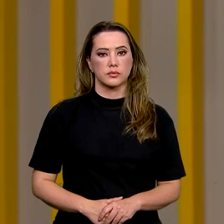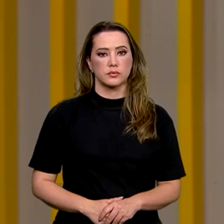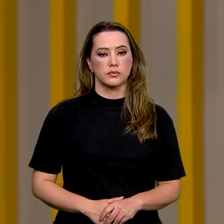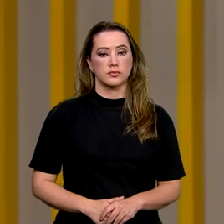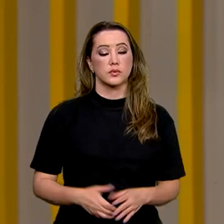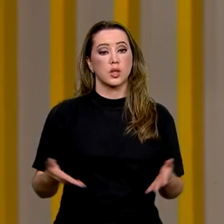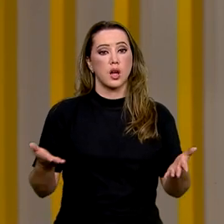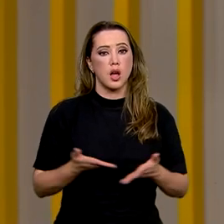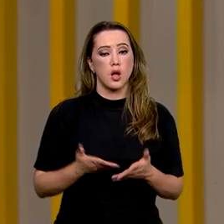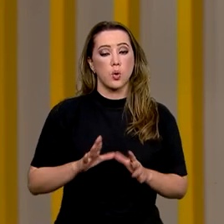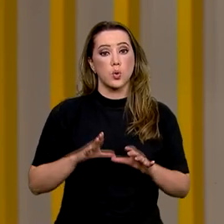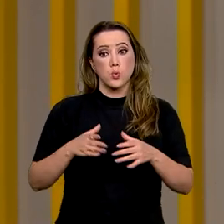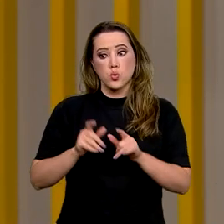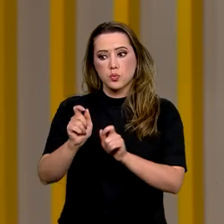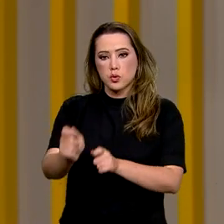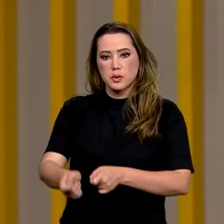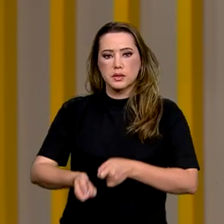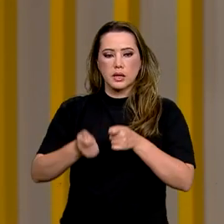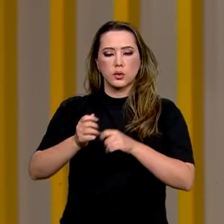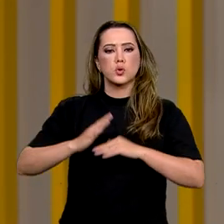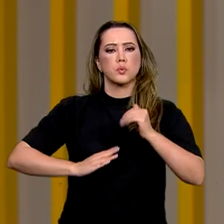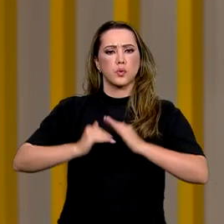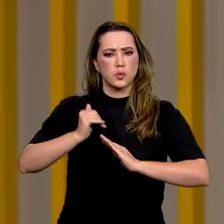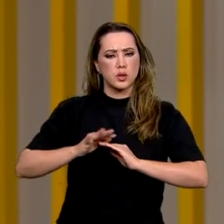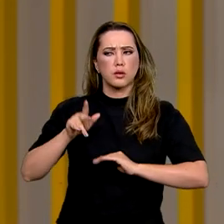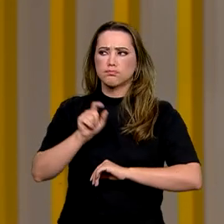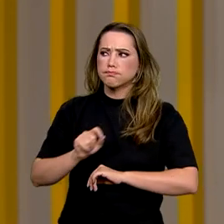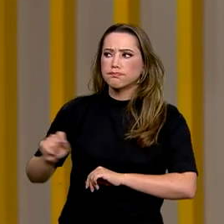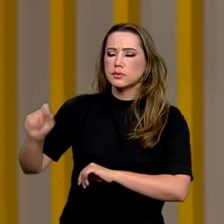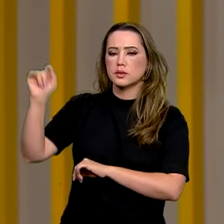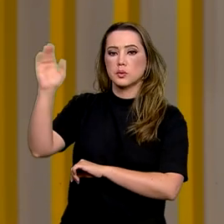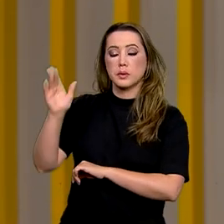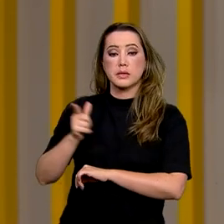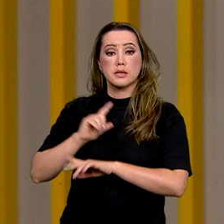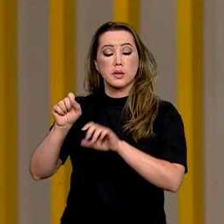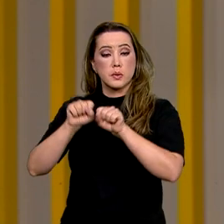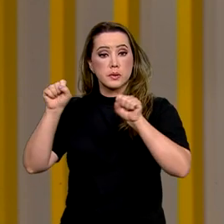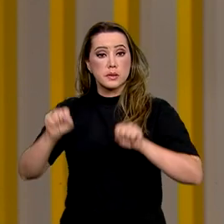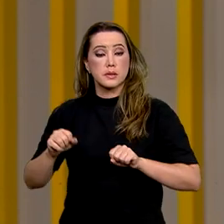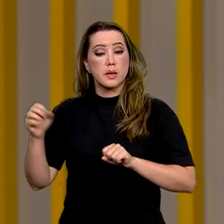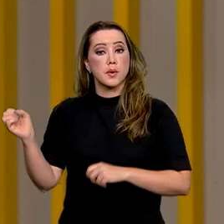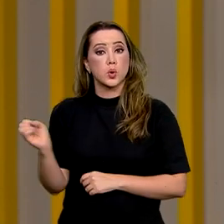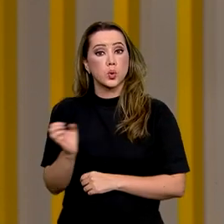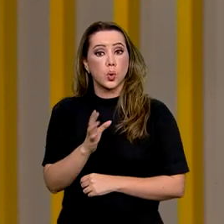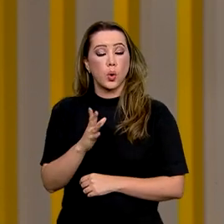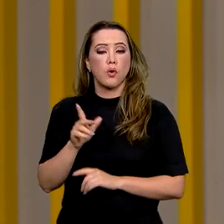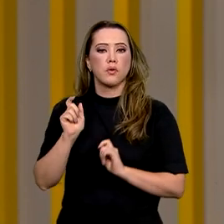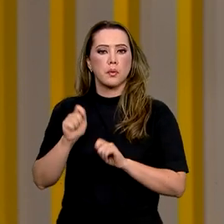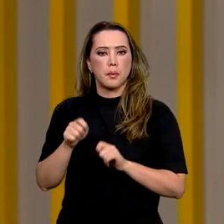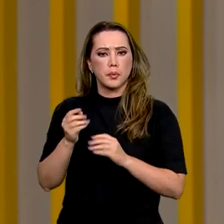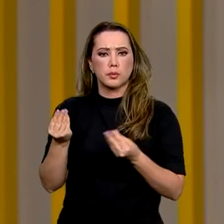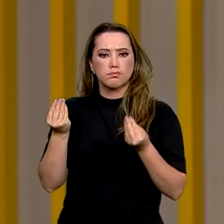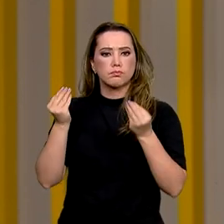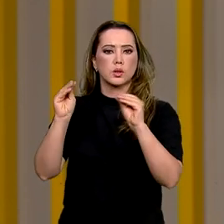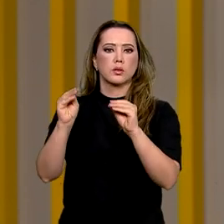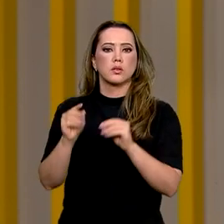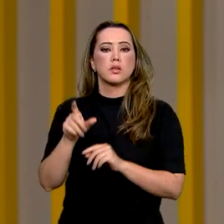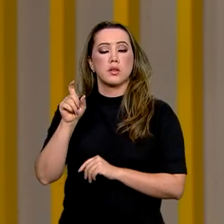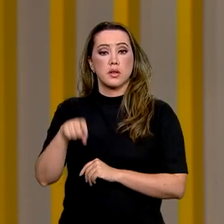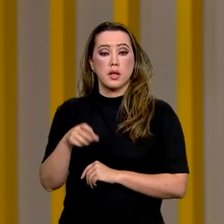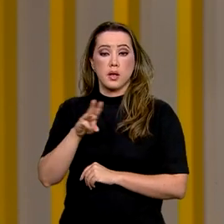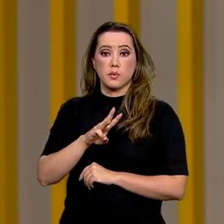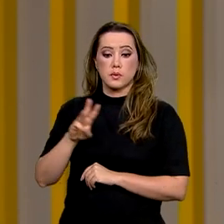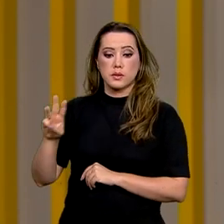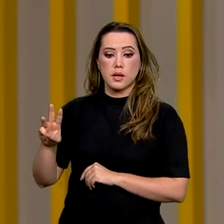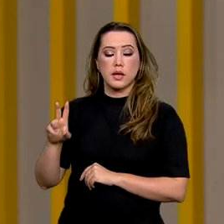Agora, os pescadores profissionais de todo o país contam com o sistema mais atualizado de registro. É o PESC Brasil